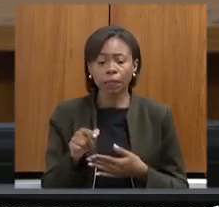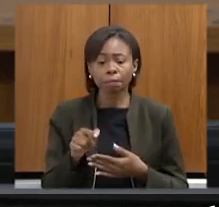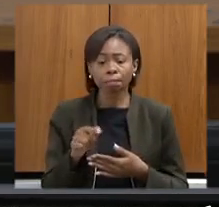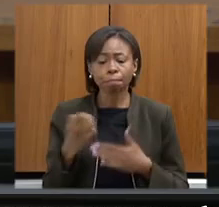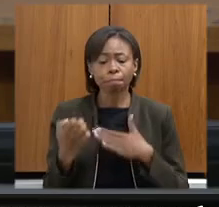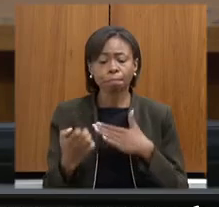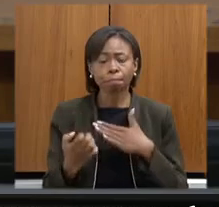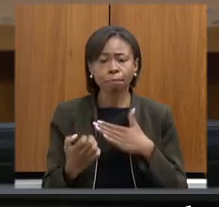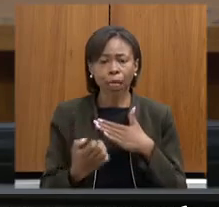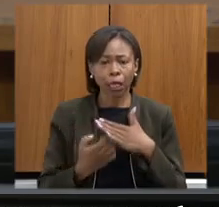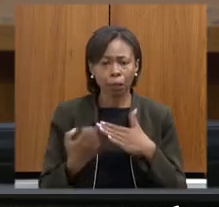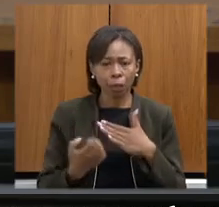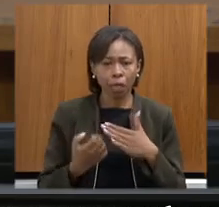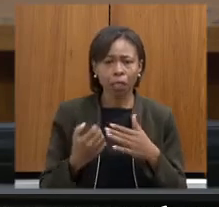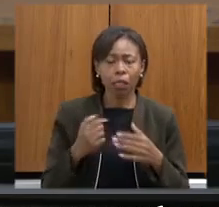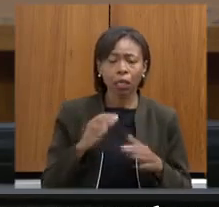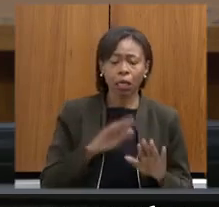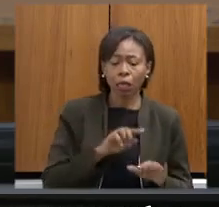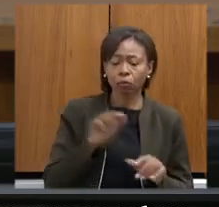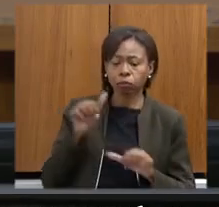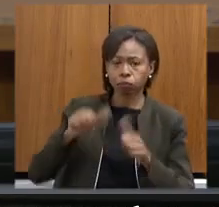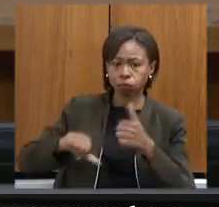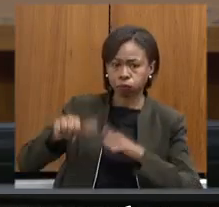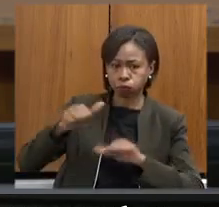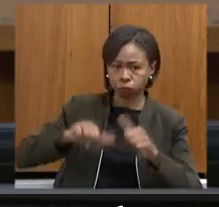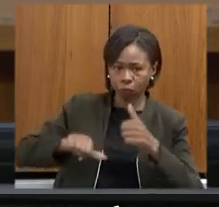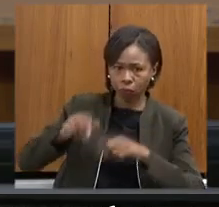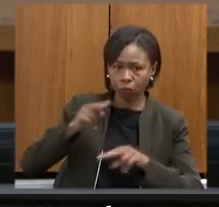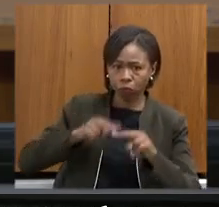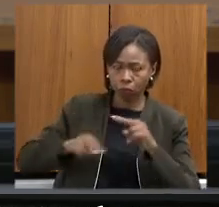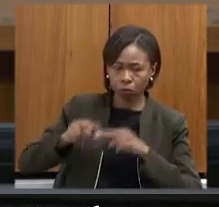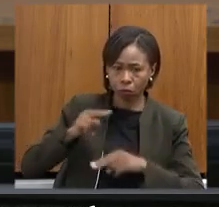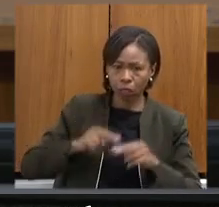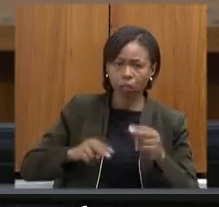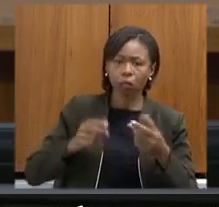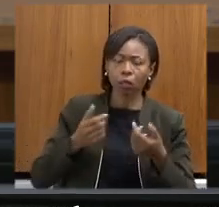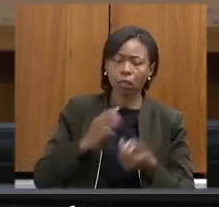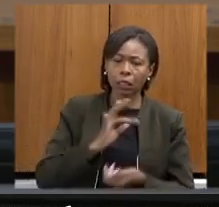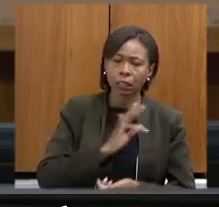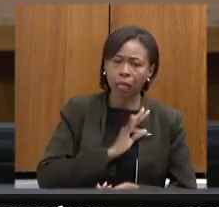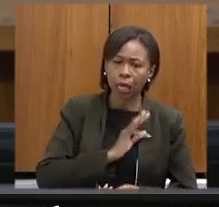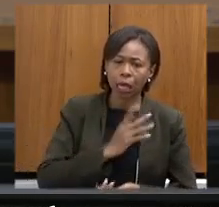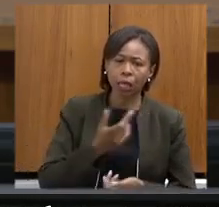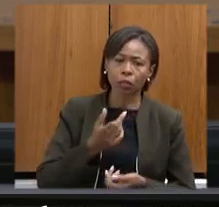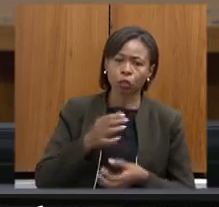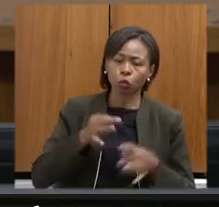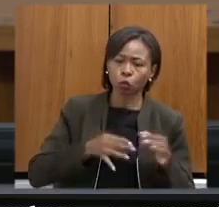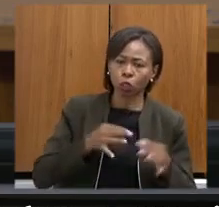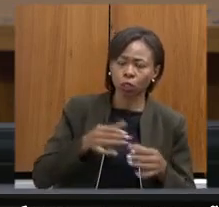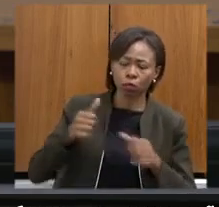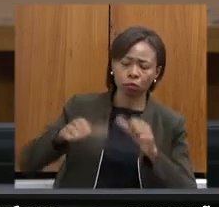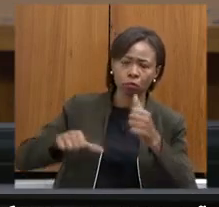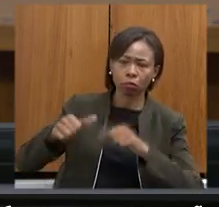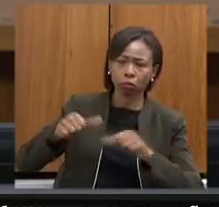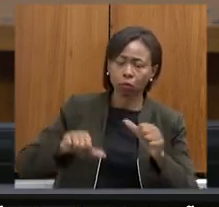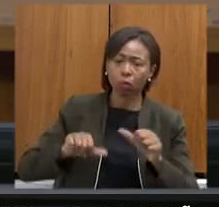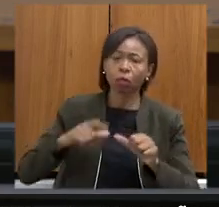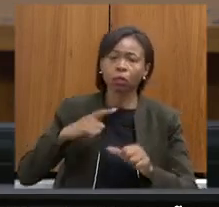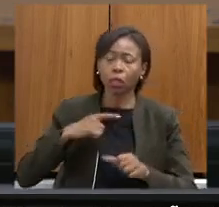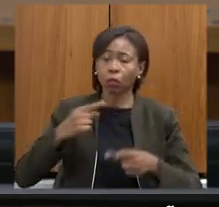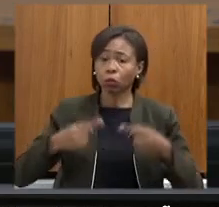analisado pela equipe técnica a partir de critérios técnicos e jurídicos em que pese discussões acontecendo sobre